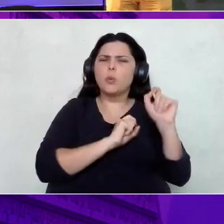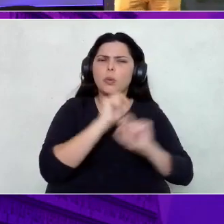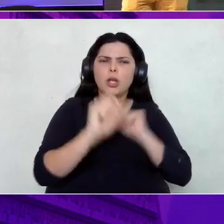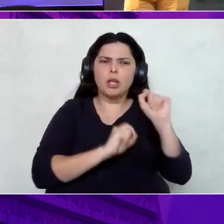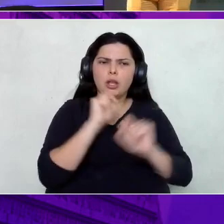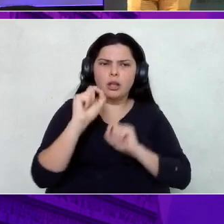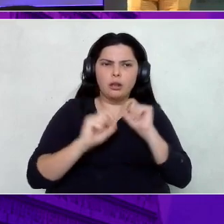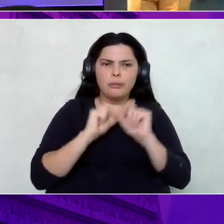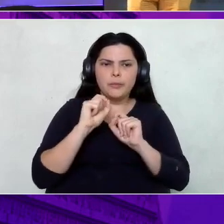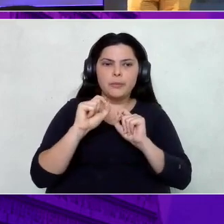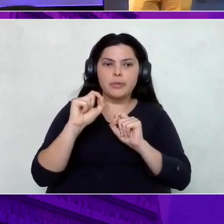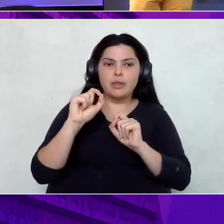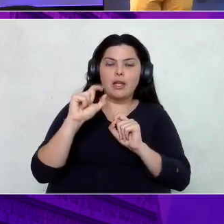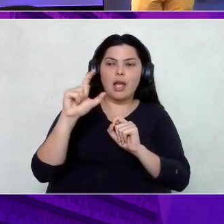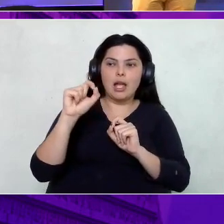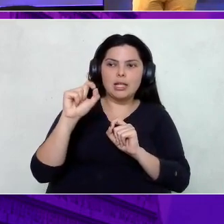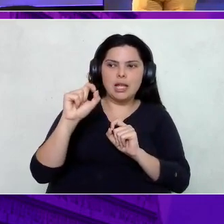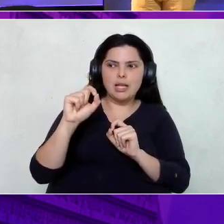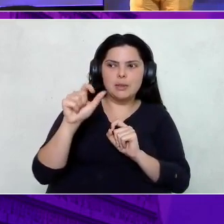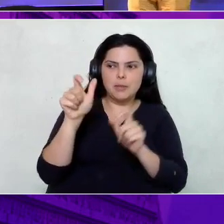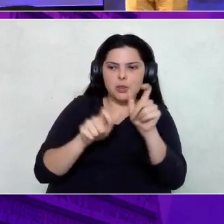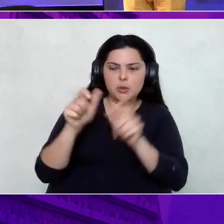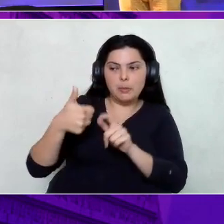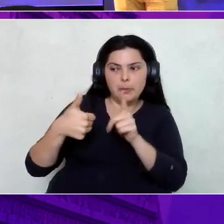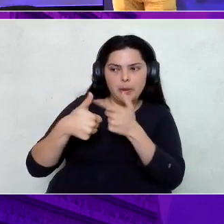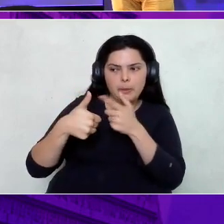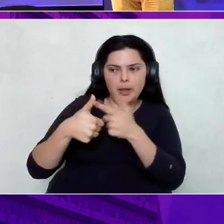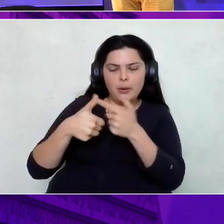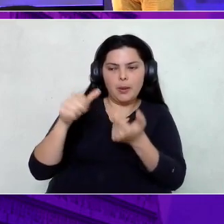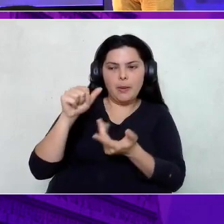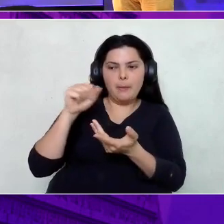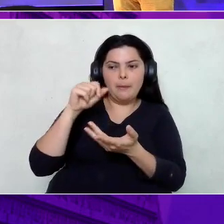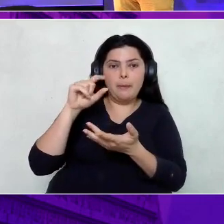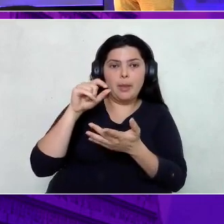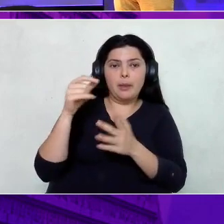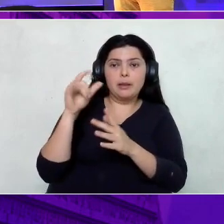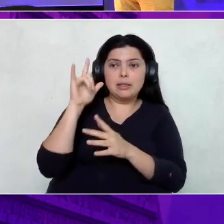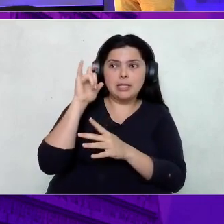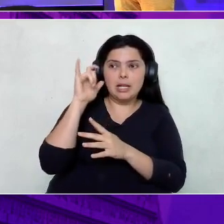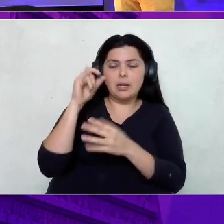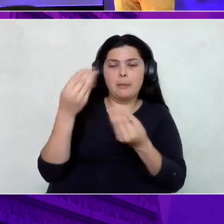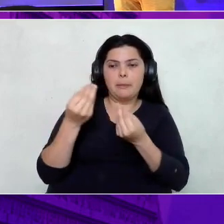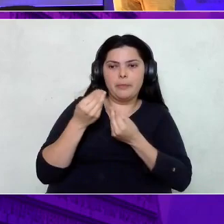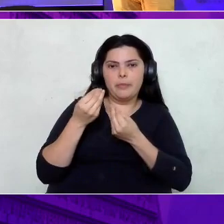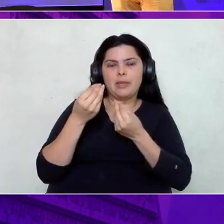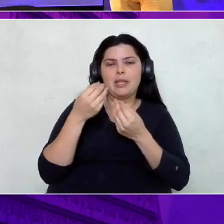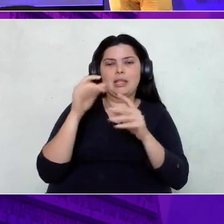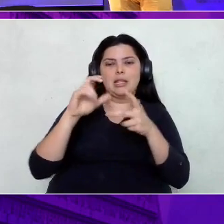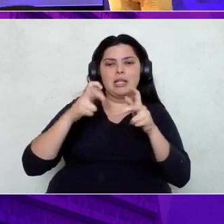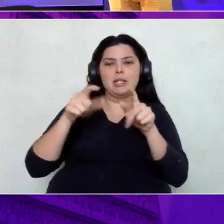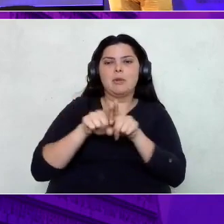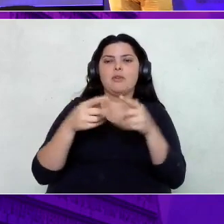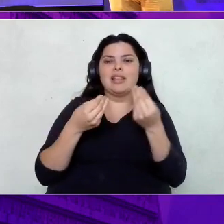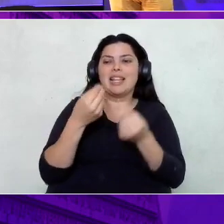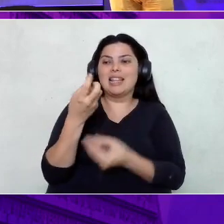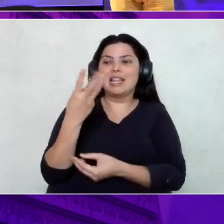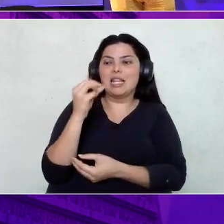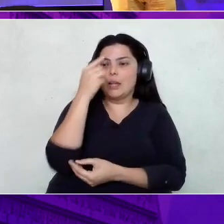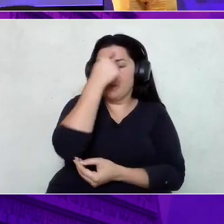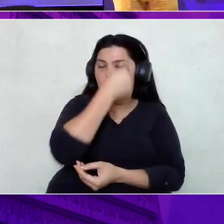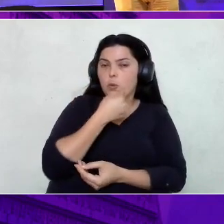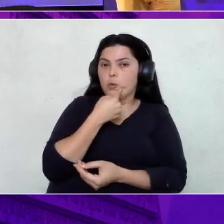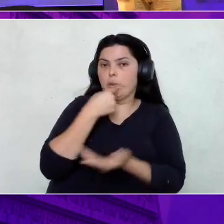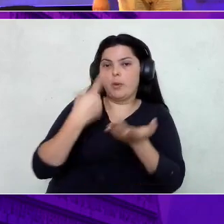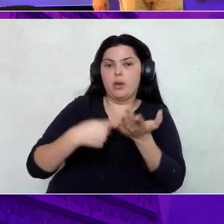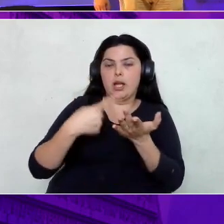postarem, que me marcarem, marcarem o TDC, eu vou oferecer 30 minutos da minha agenda de forma gratuita pra dar uma ajuda